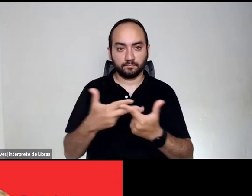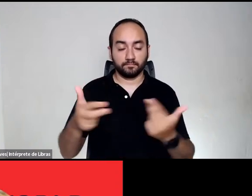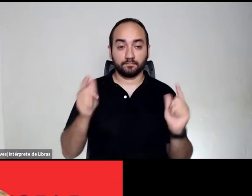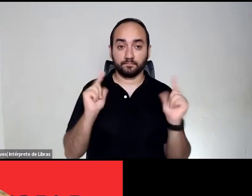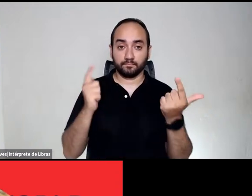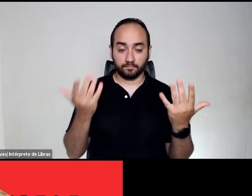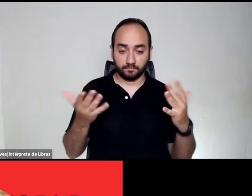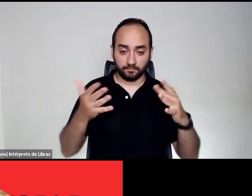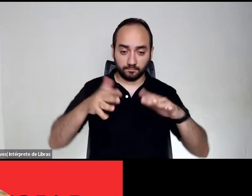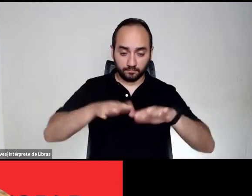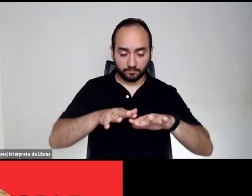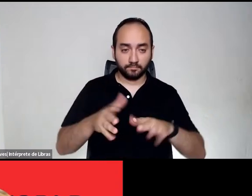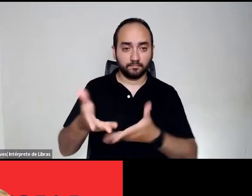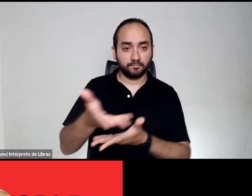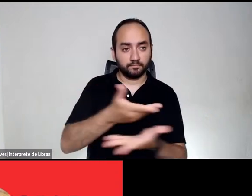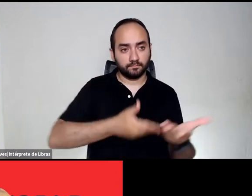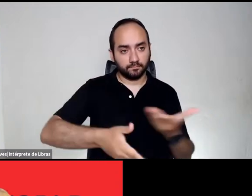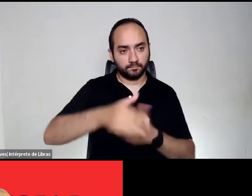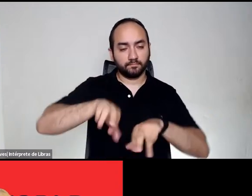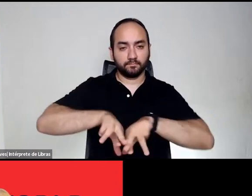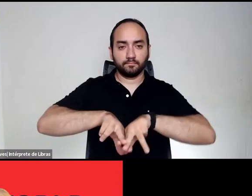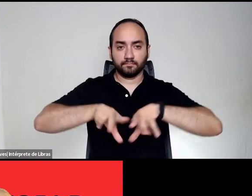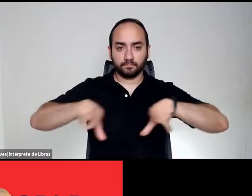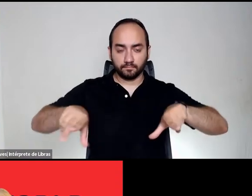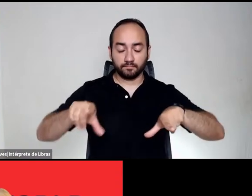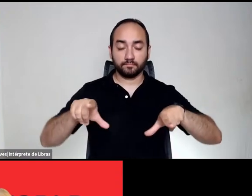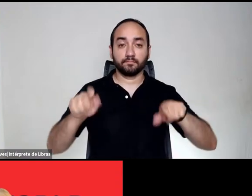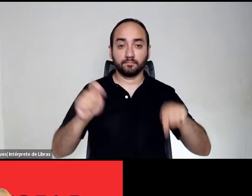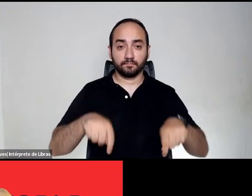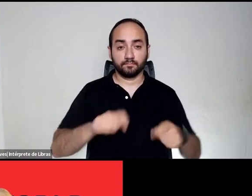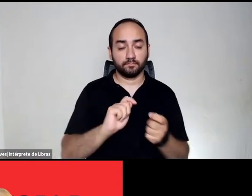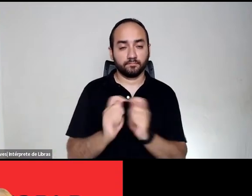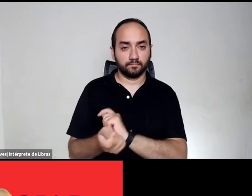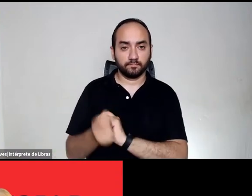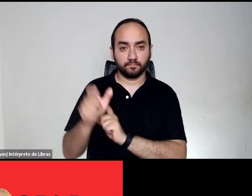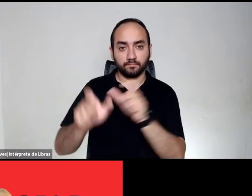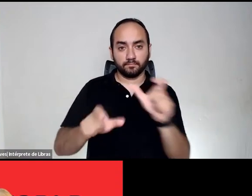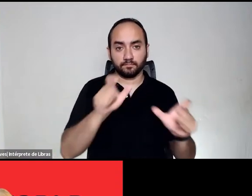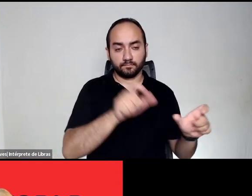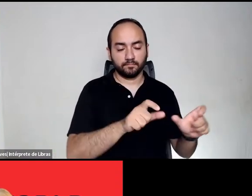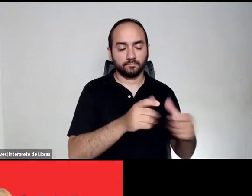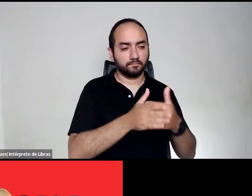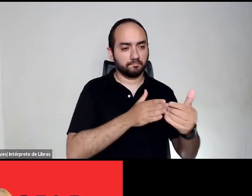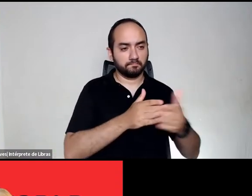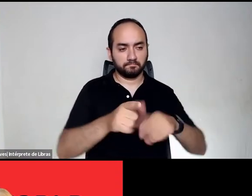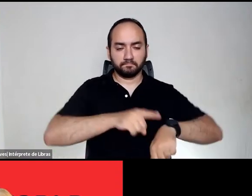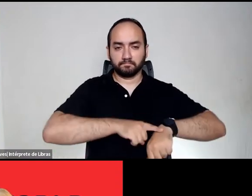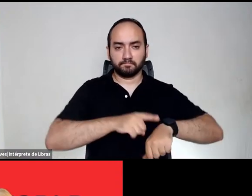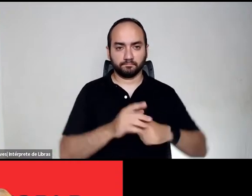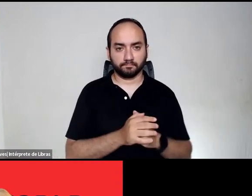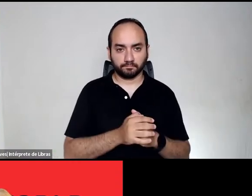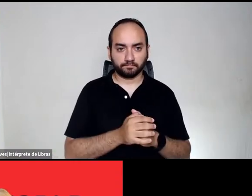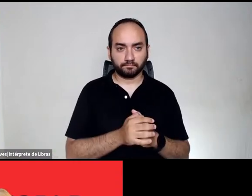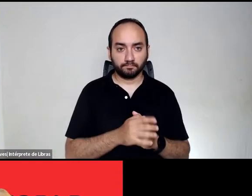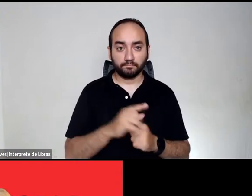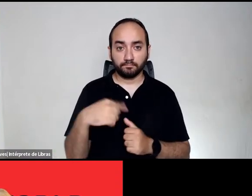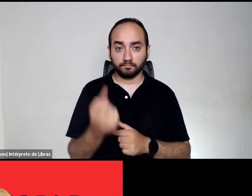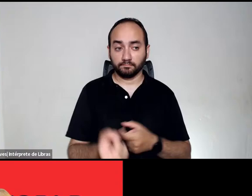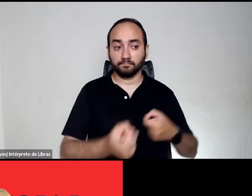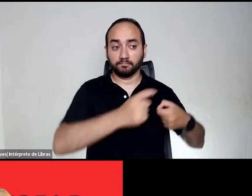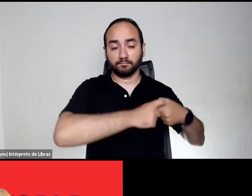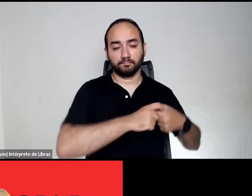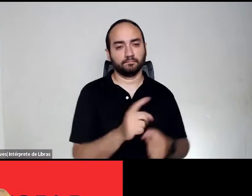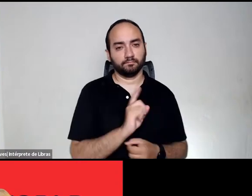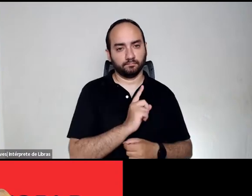inclusivo, diversificado e adaptado à contemporaneidade. Como eu disse antes, nós não vamos voltar atrás.